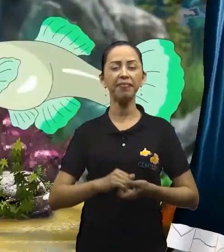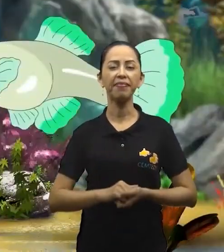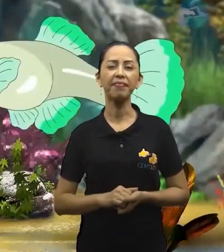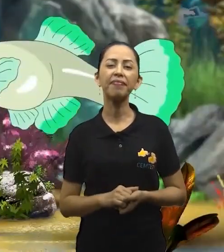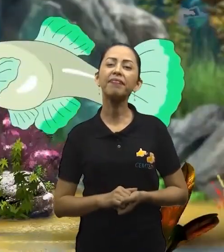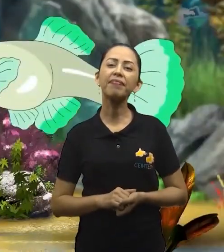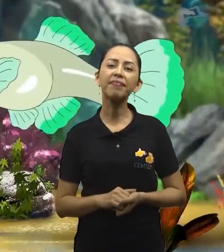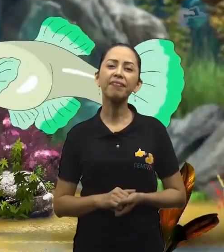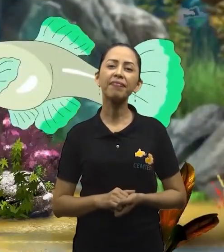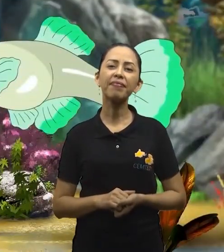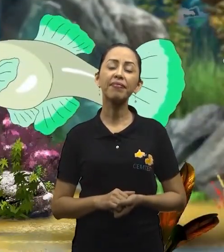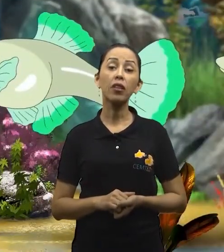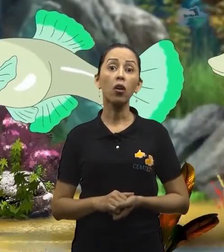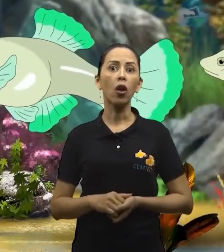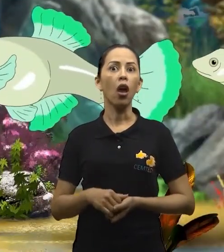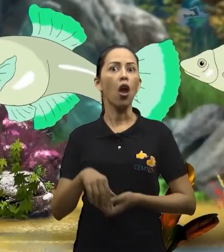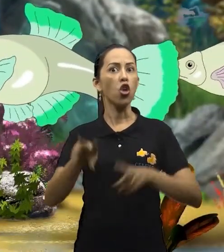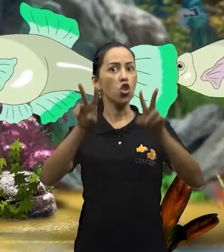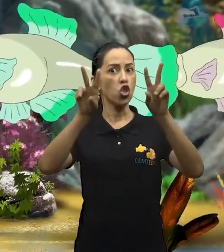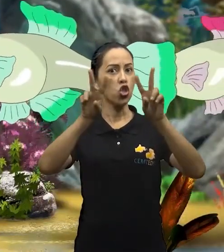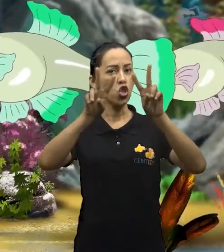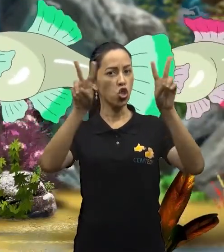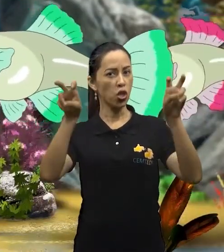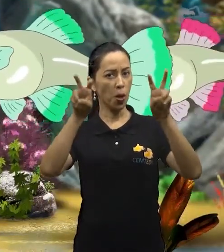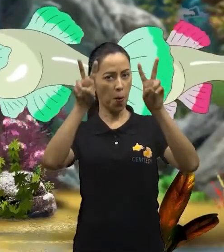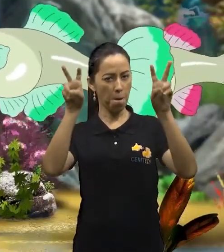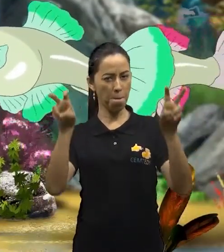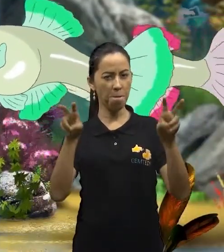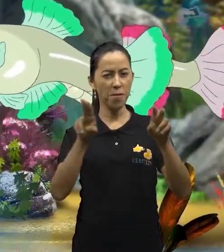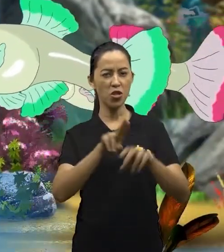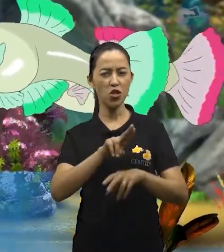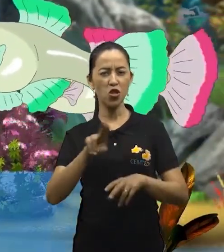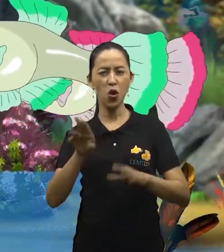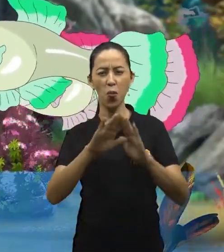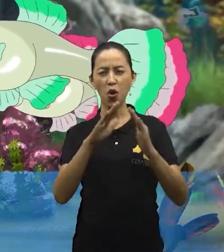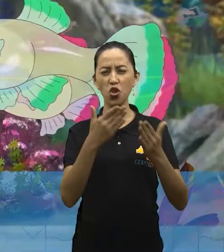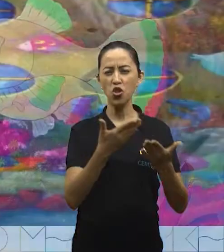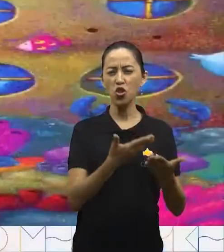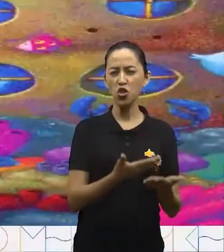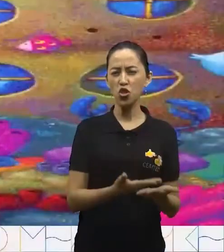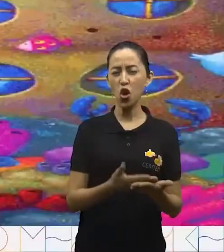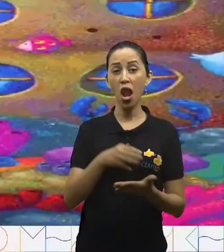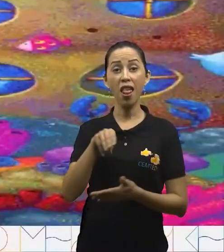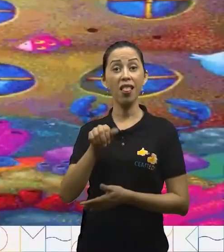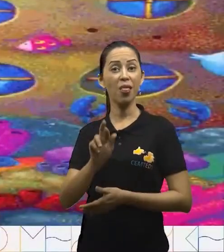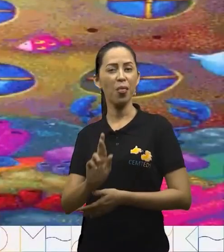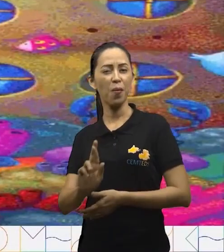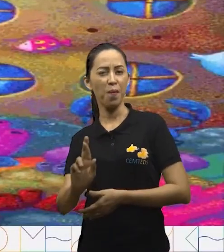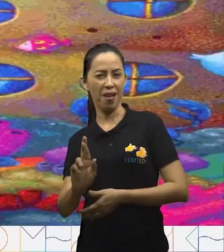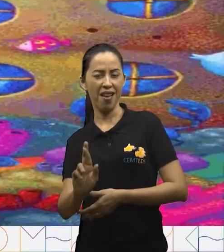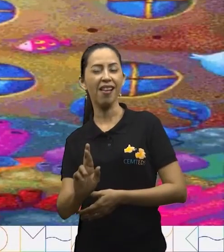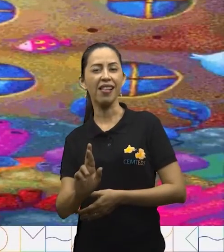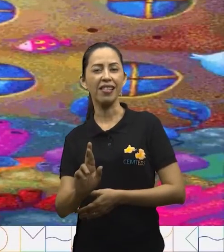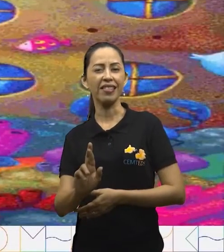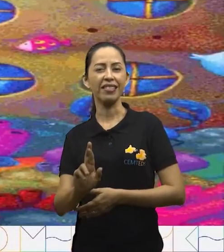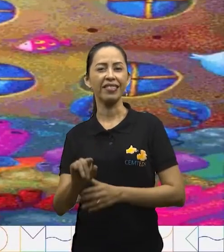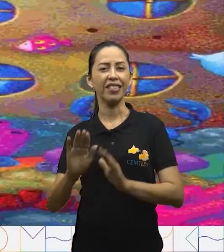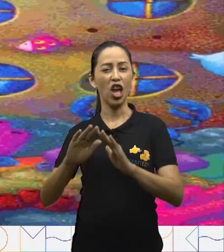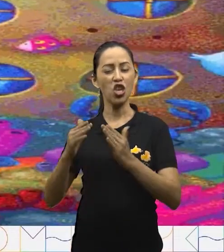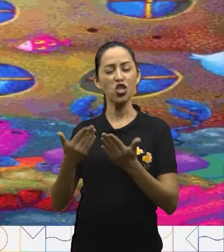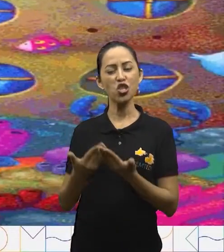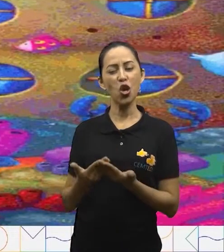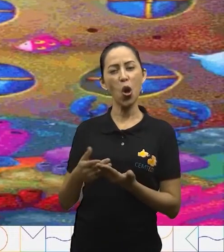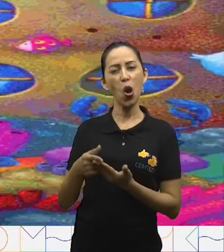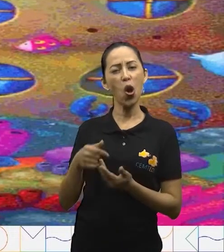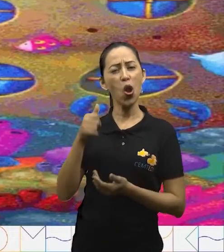O nome da história é... A Escolinha do Mar. A escola de Dona Ostra fica